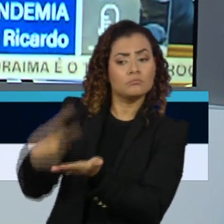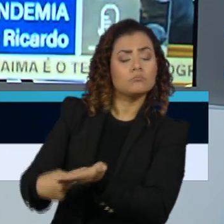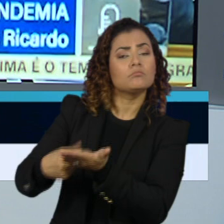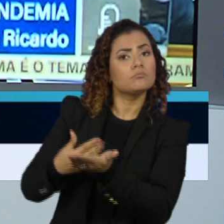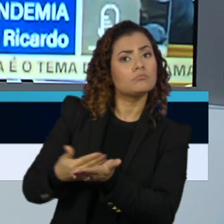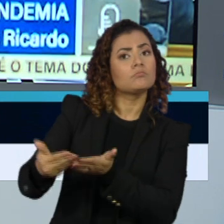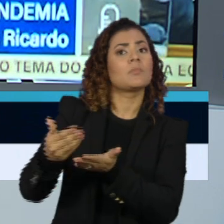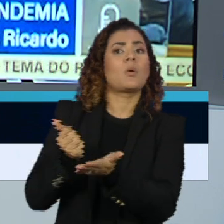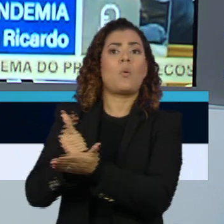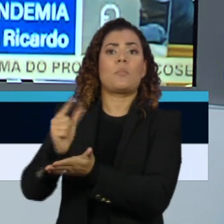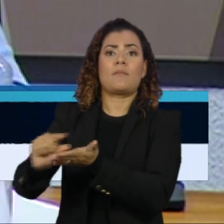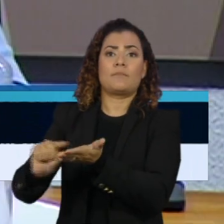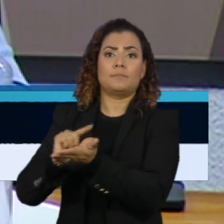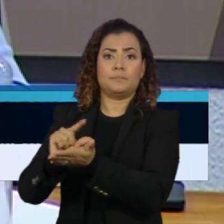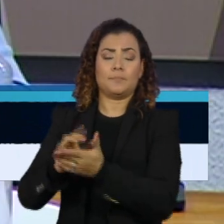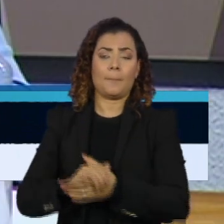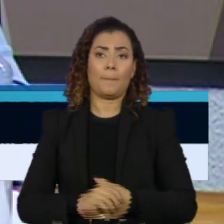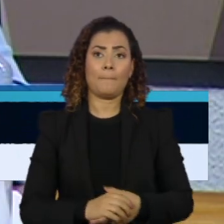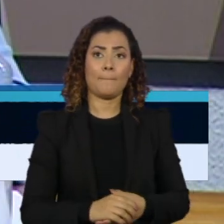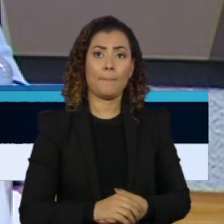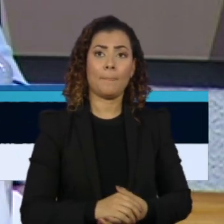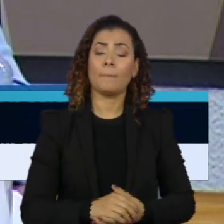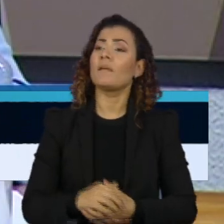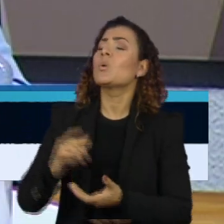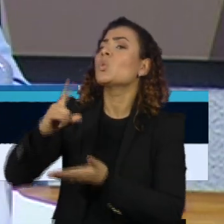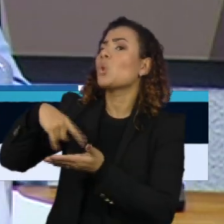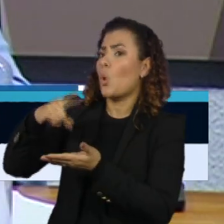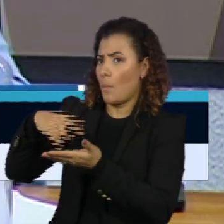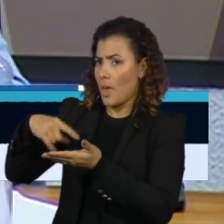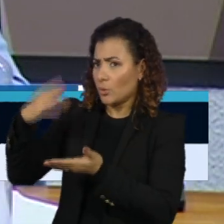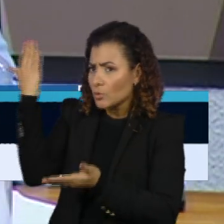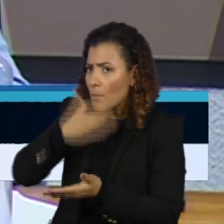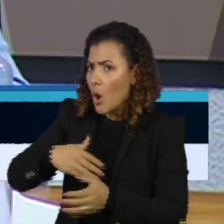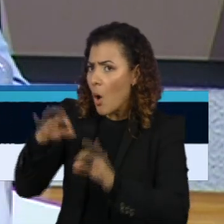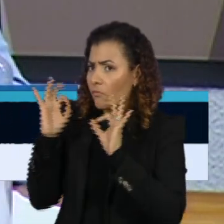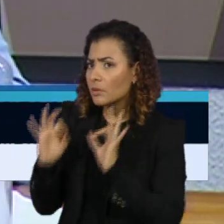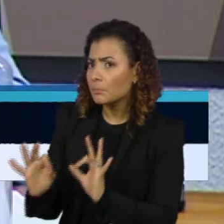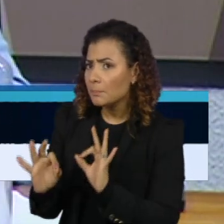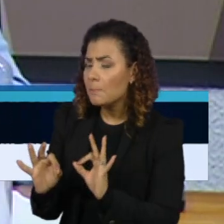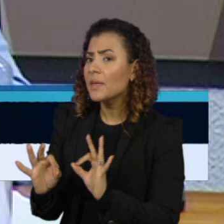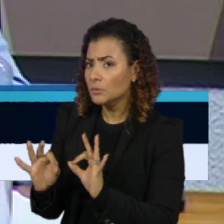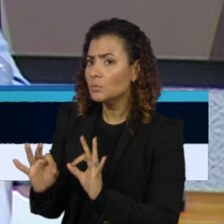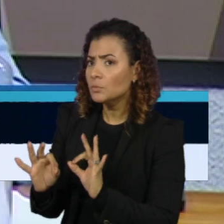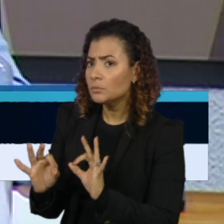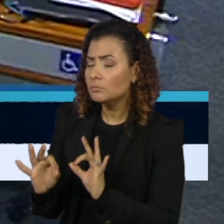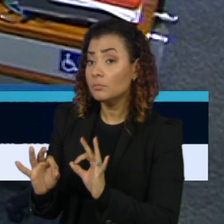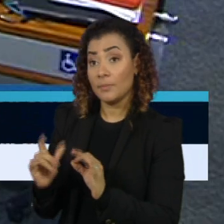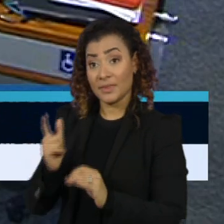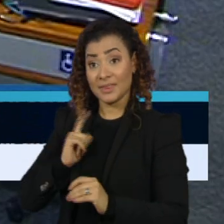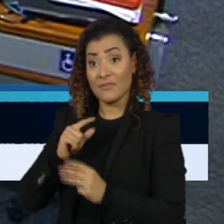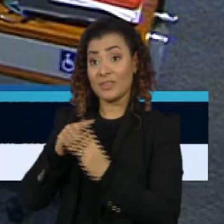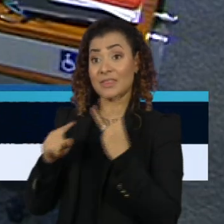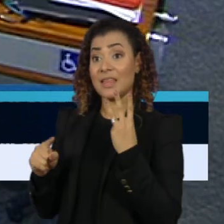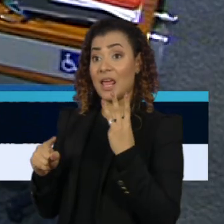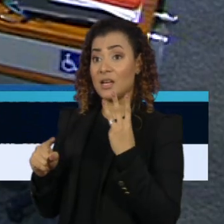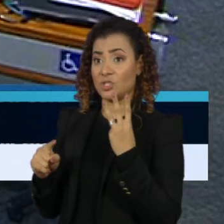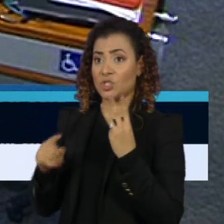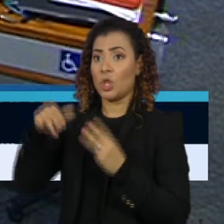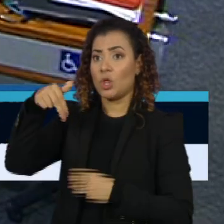para a aquisição da Covaxin. Esses documentos, eles confirmam a existência de três invoice,